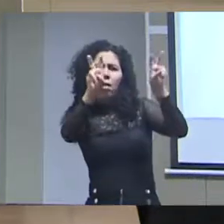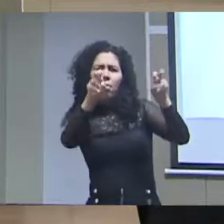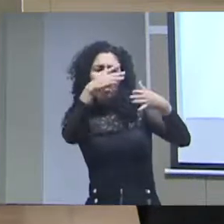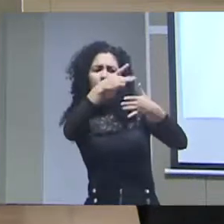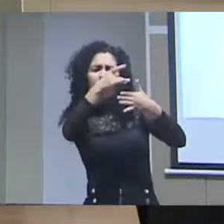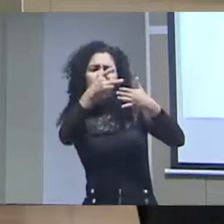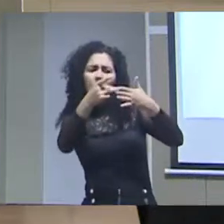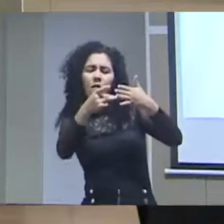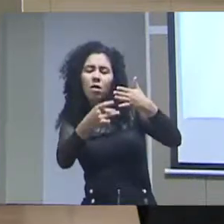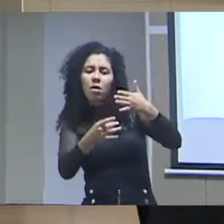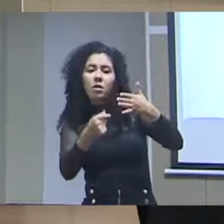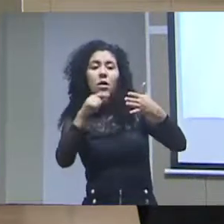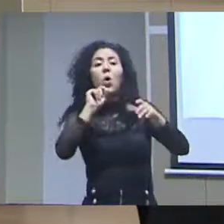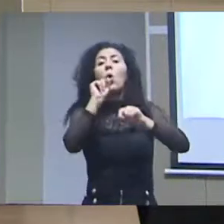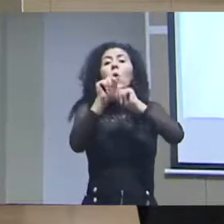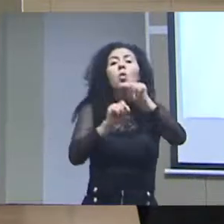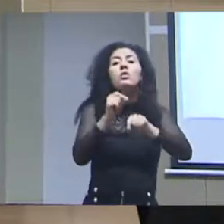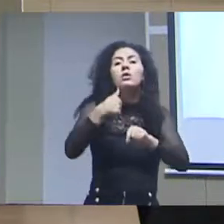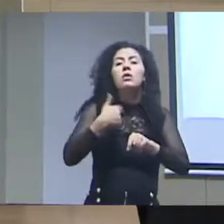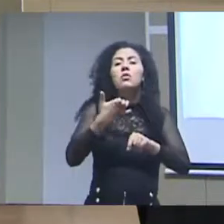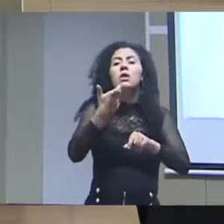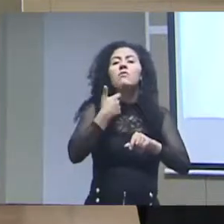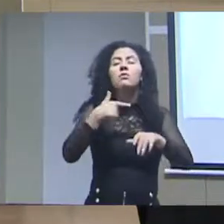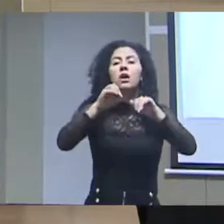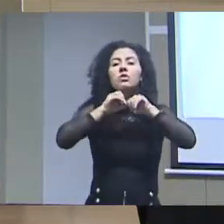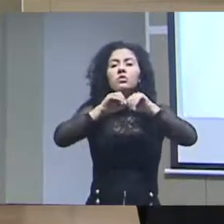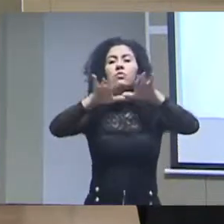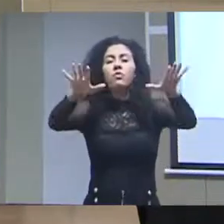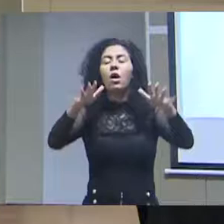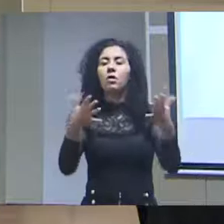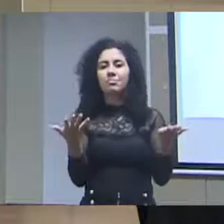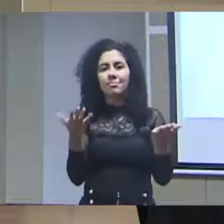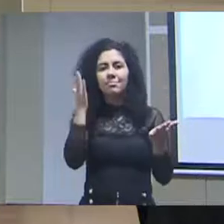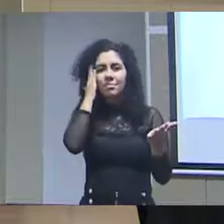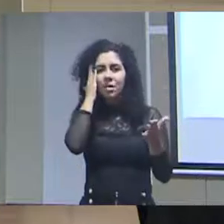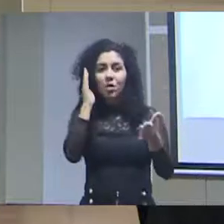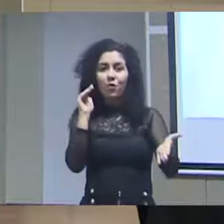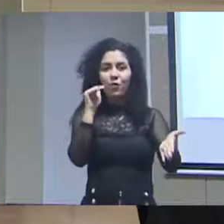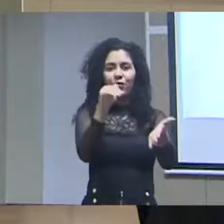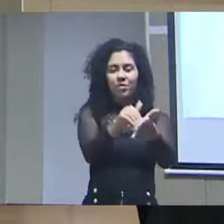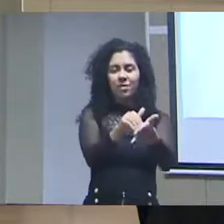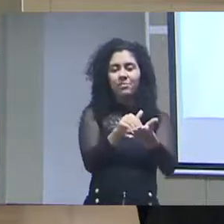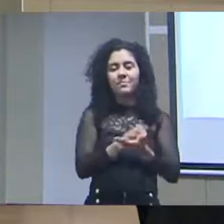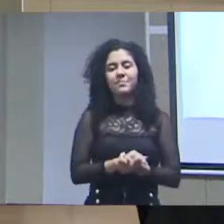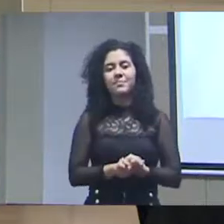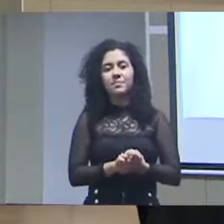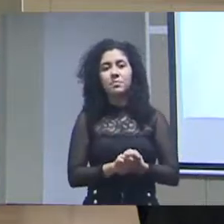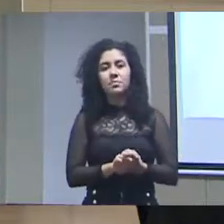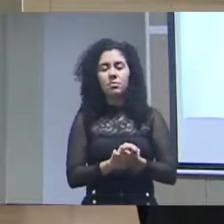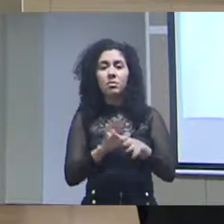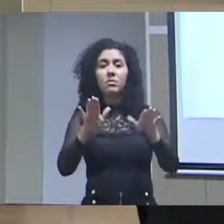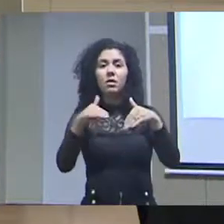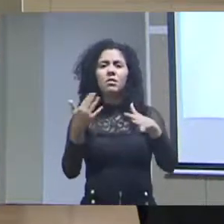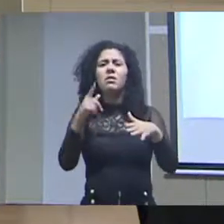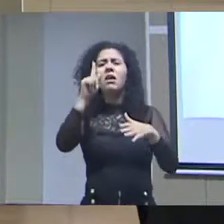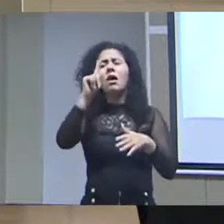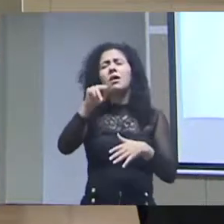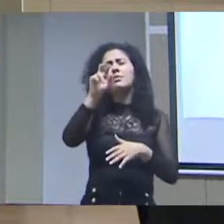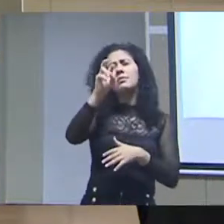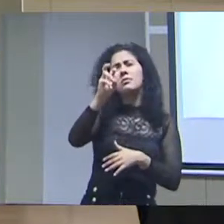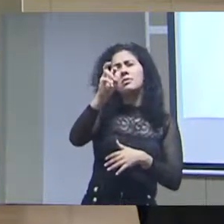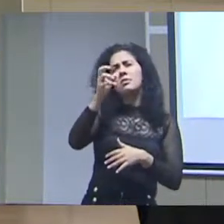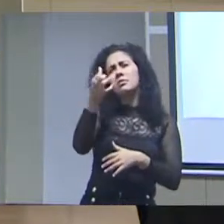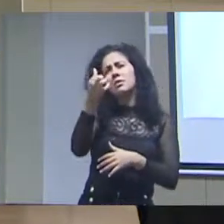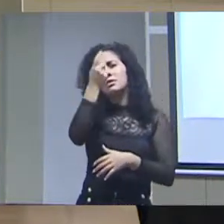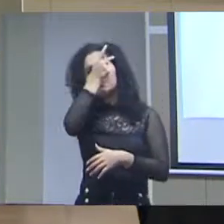pesquisa, tendo em vista o plano tabular, que vai ser utilizado no final para a disseminação. São cerca de cinco